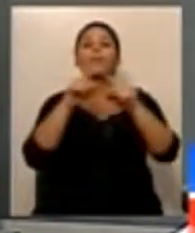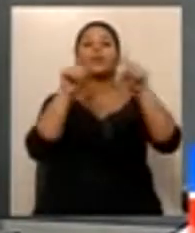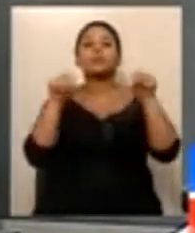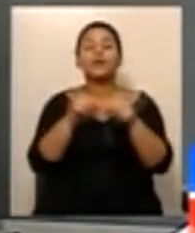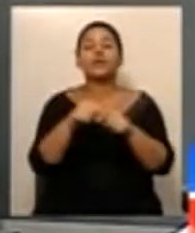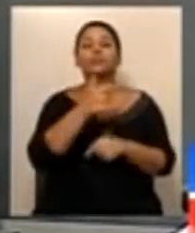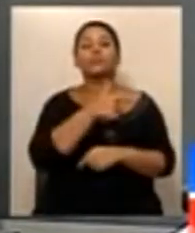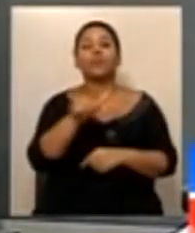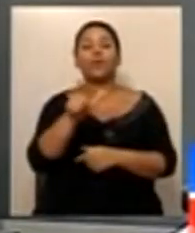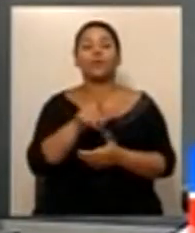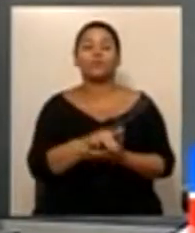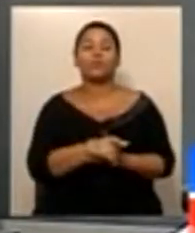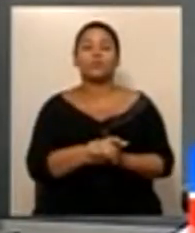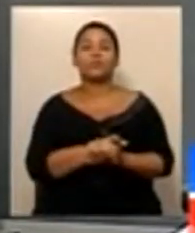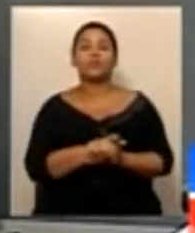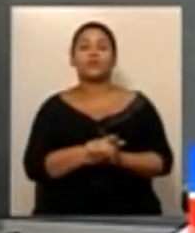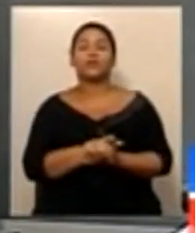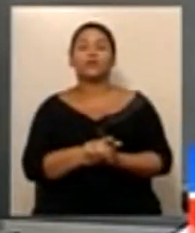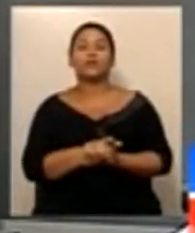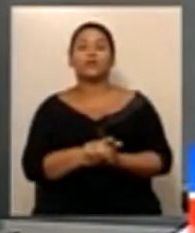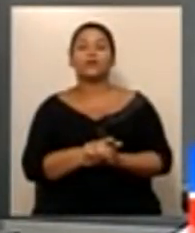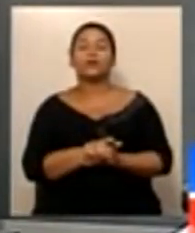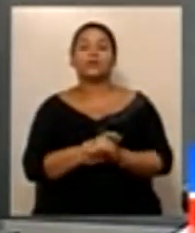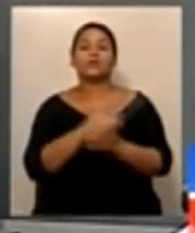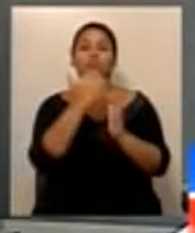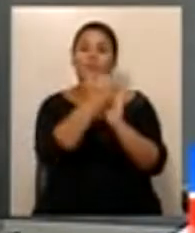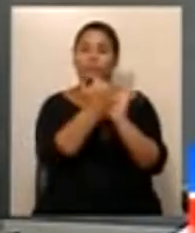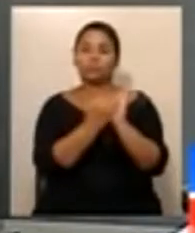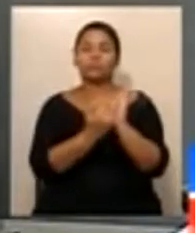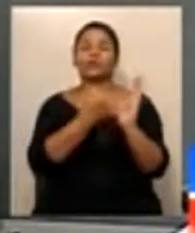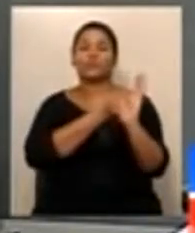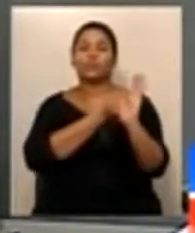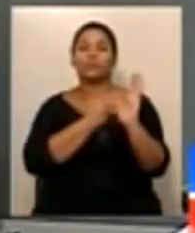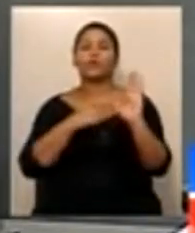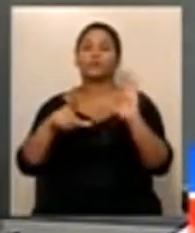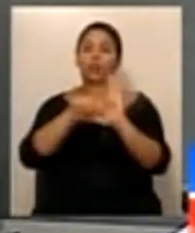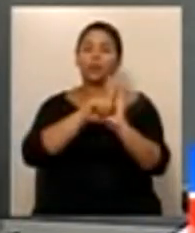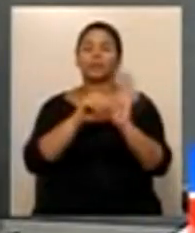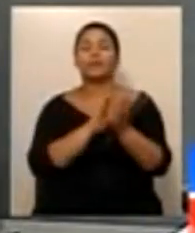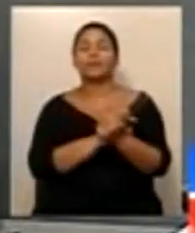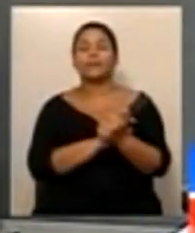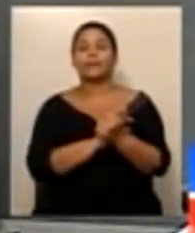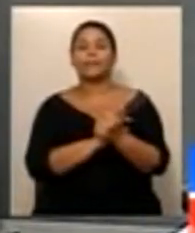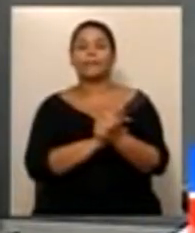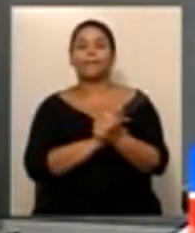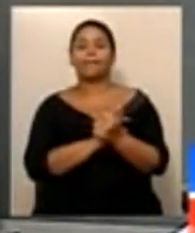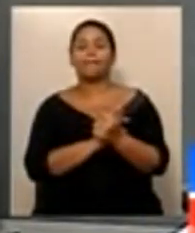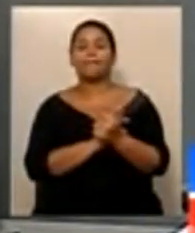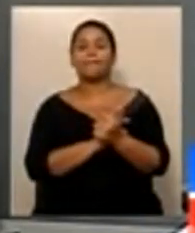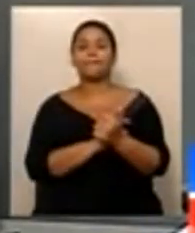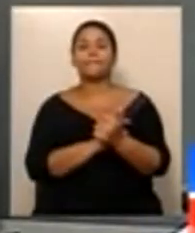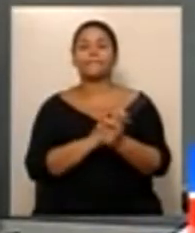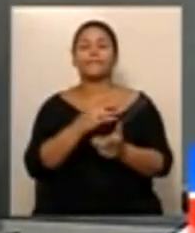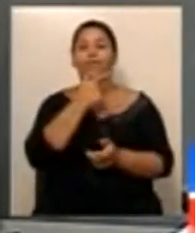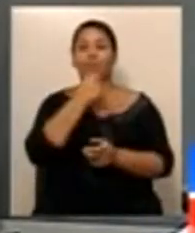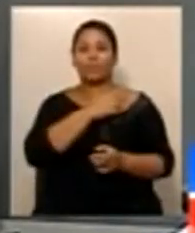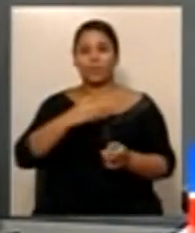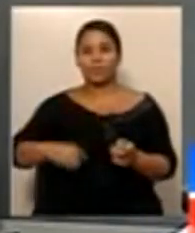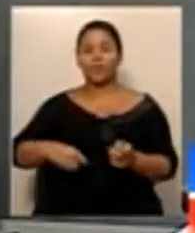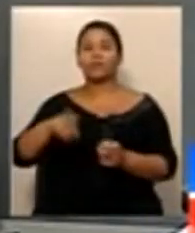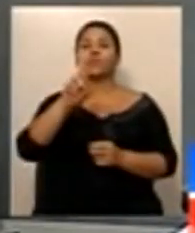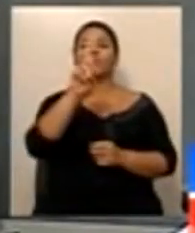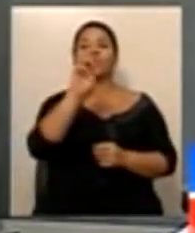votação da indicação número 258, barra 2013, de autoria do Deputado Ronaldo Medeiros,